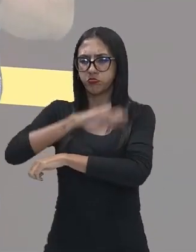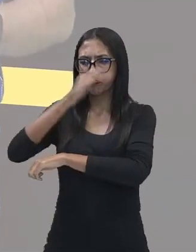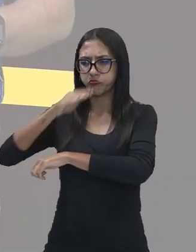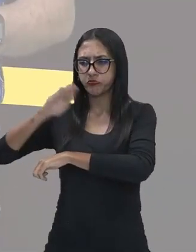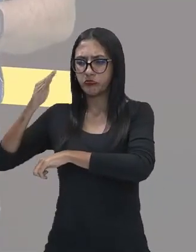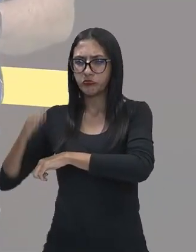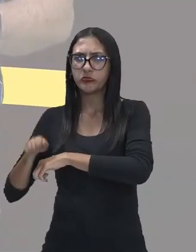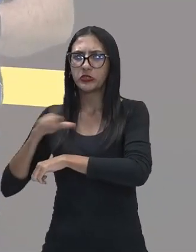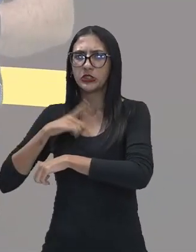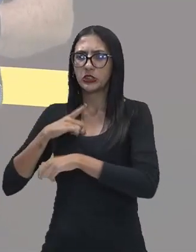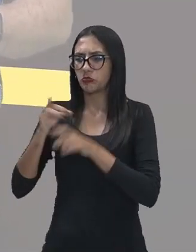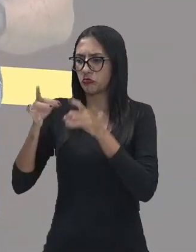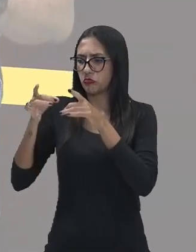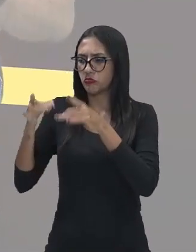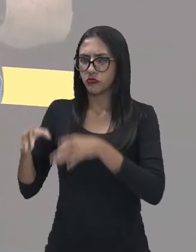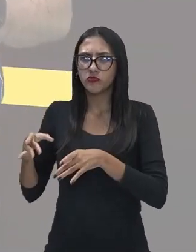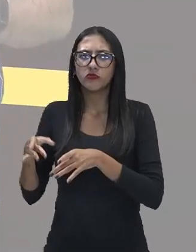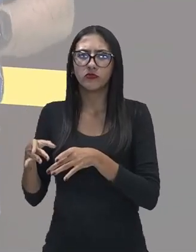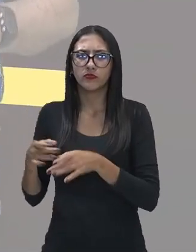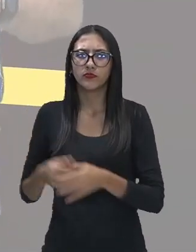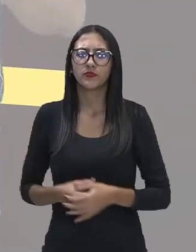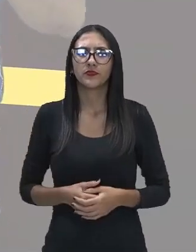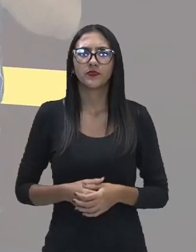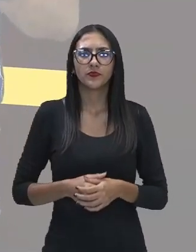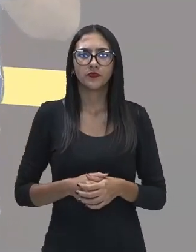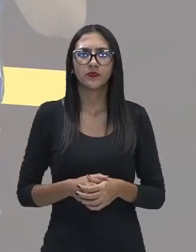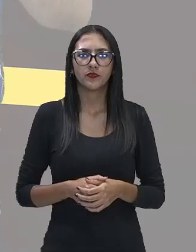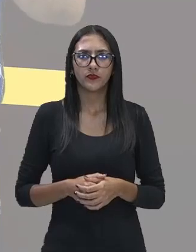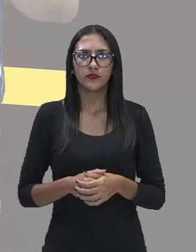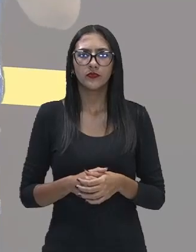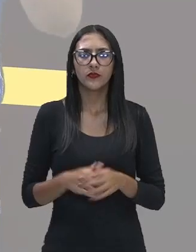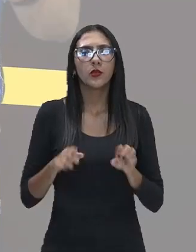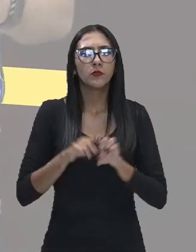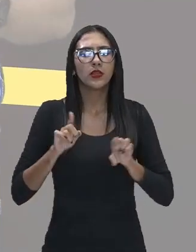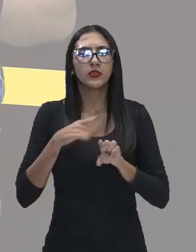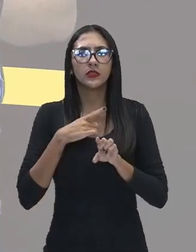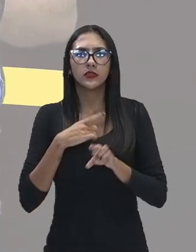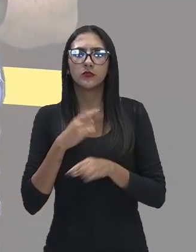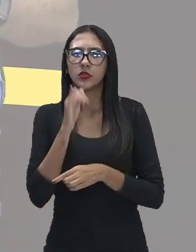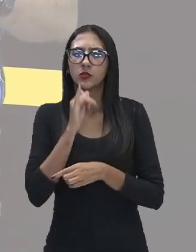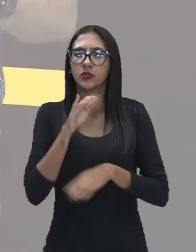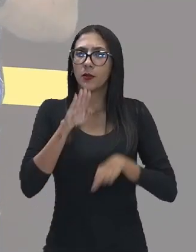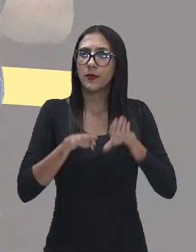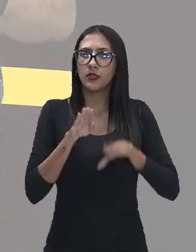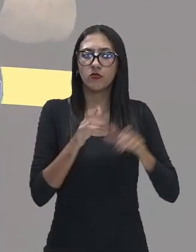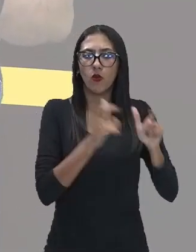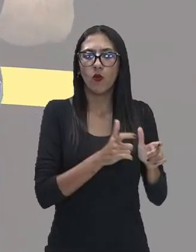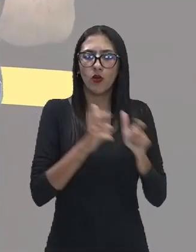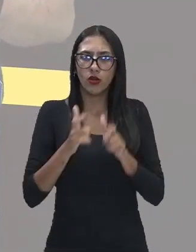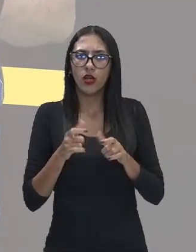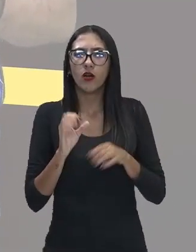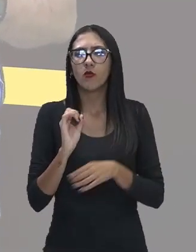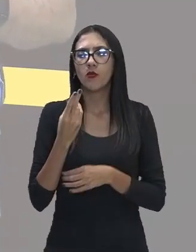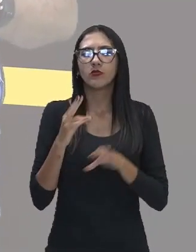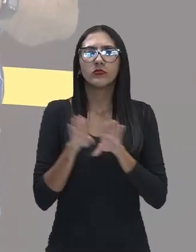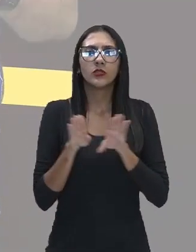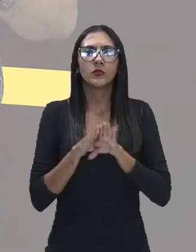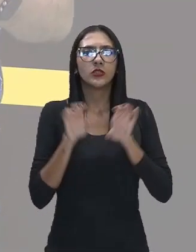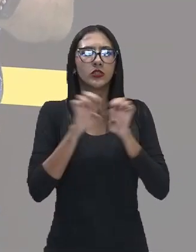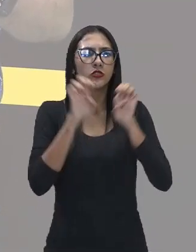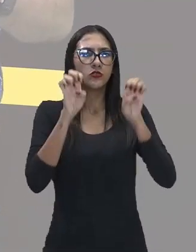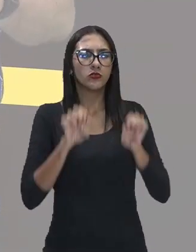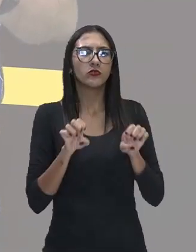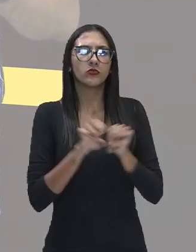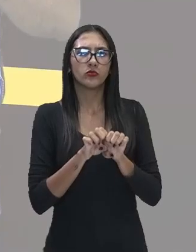bastante significativa, tanto ali na estrutura desses dois tipos de descarte,